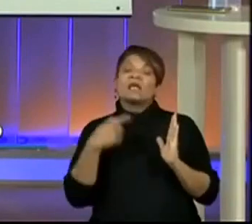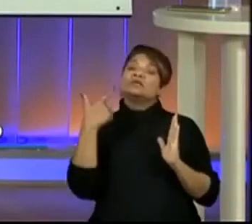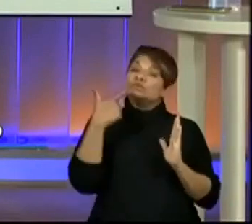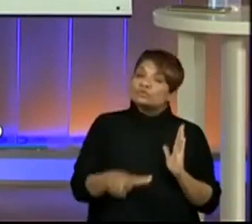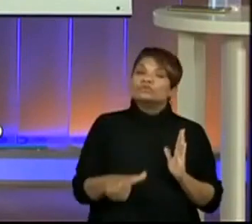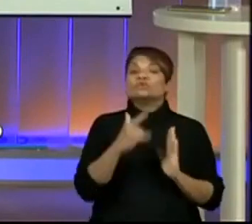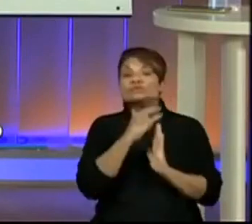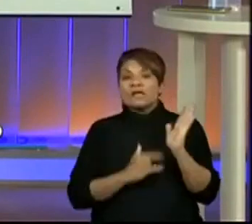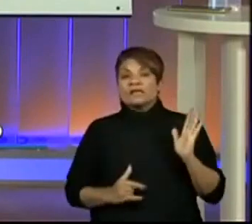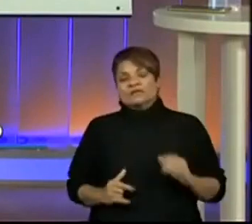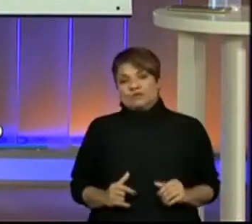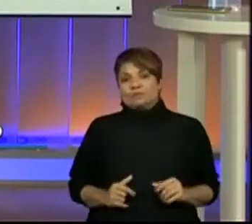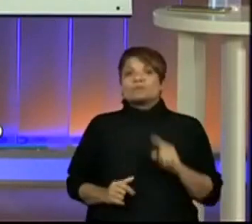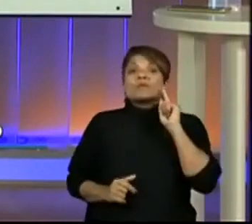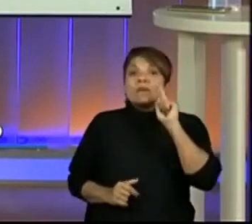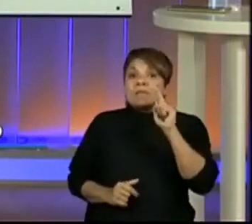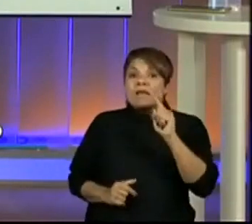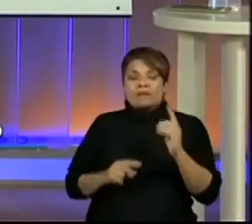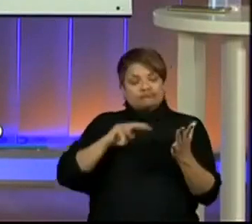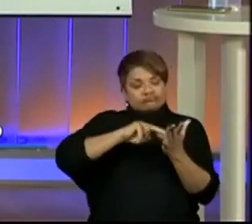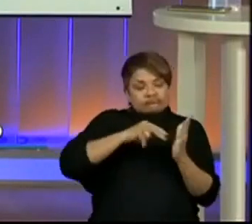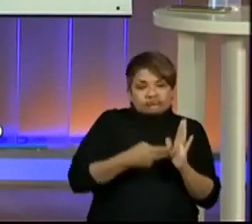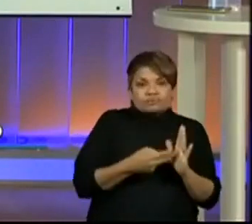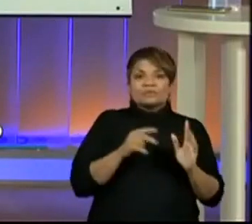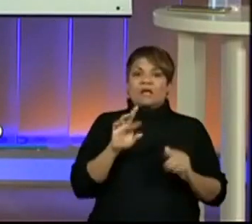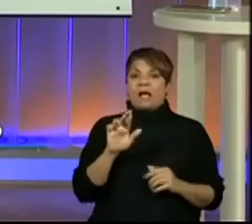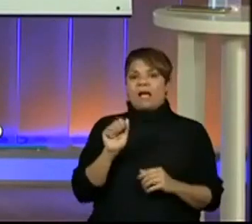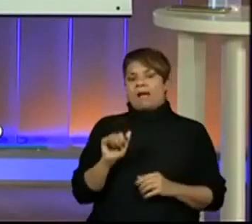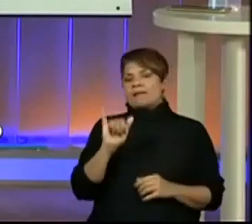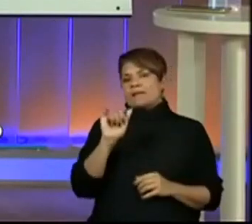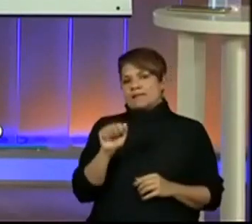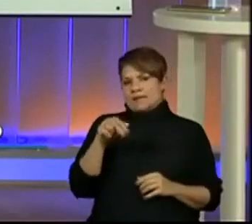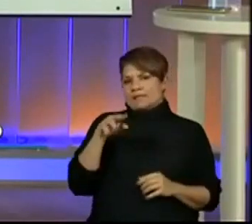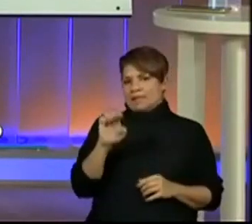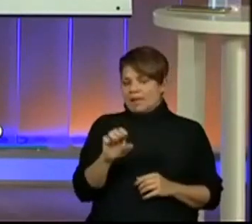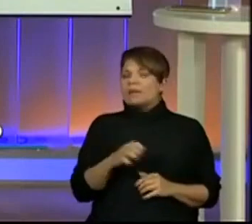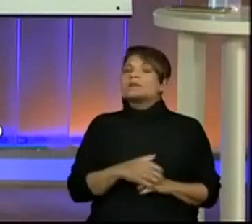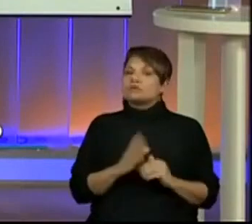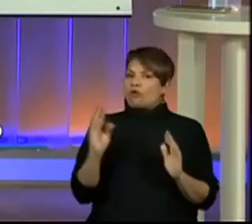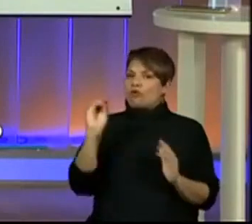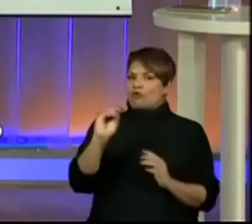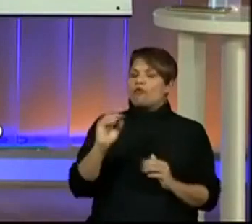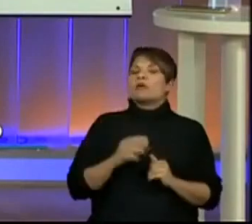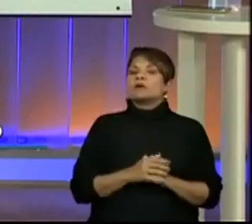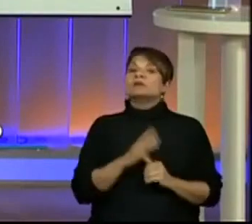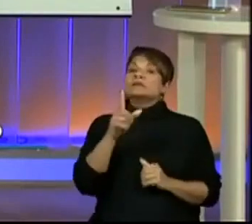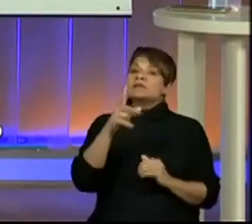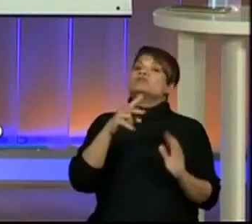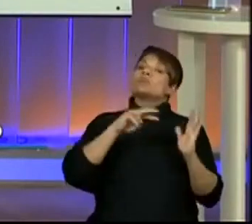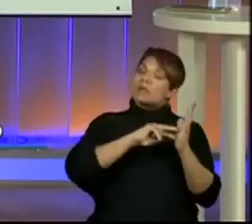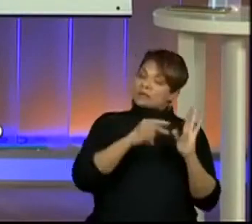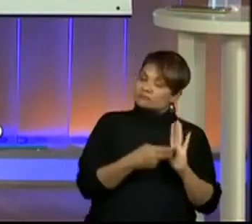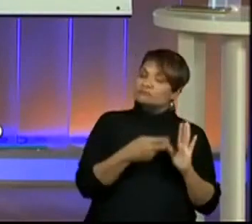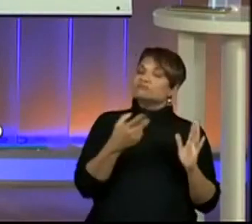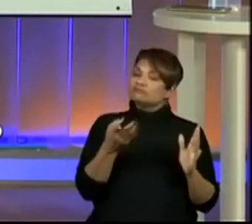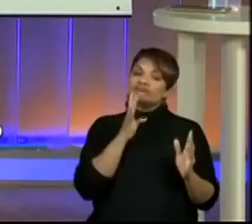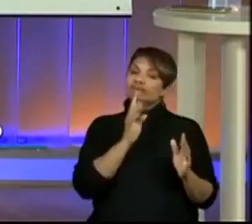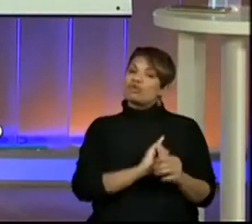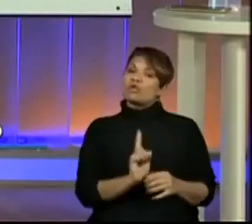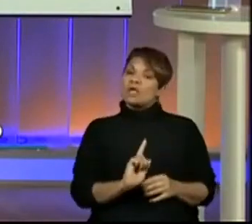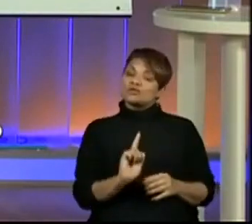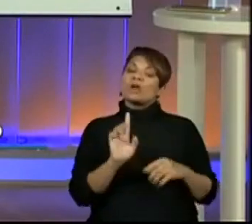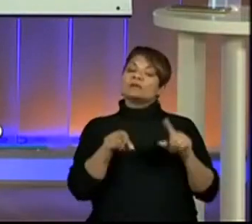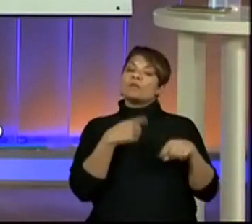inteiro. Para interpretar. A Rayane colocou. Para interpretar essa situação desconhecida.